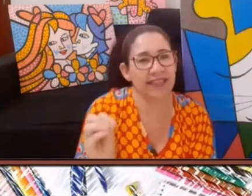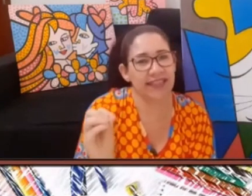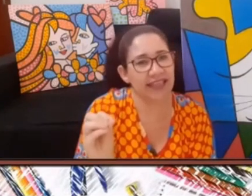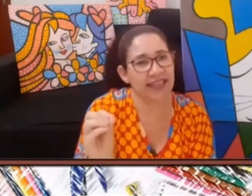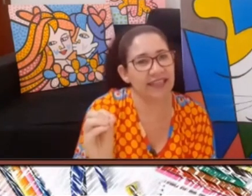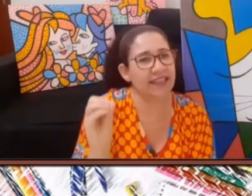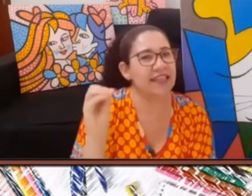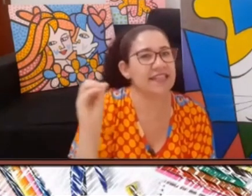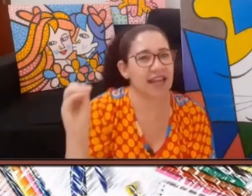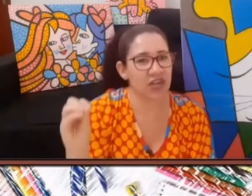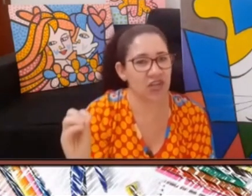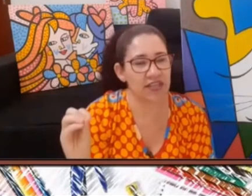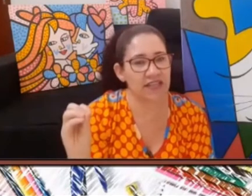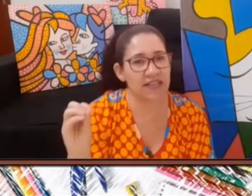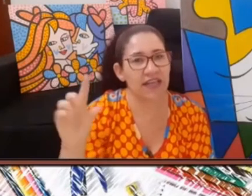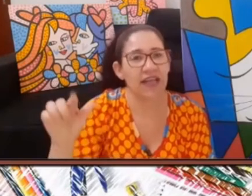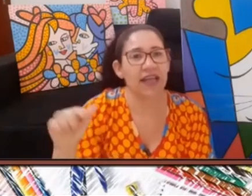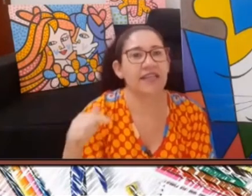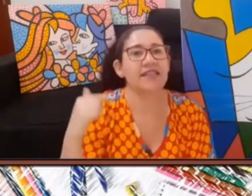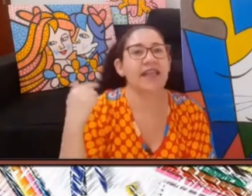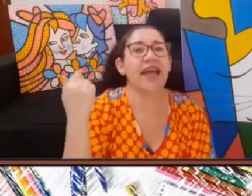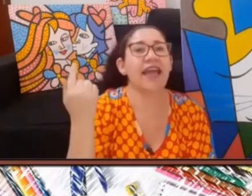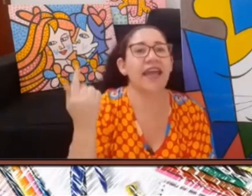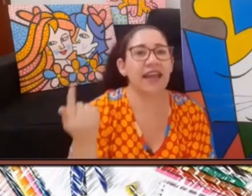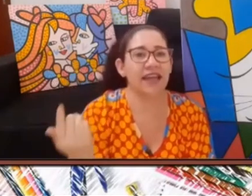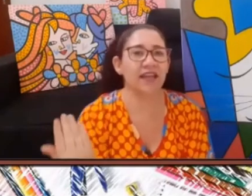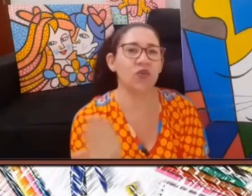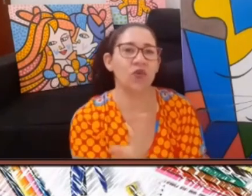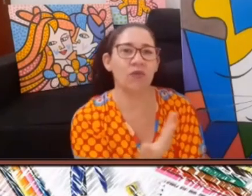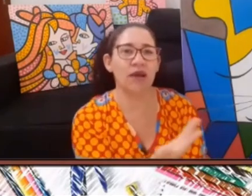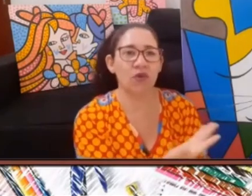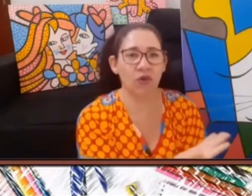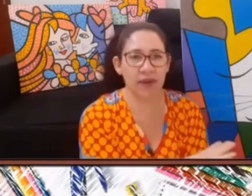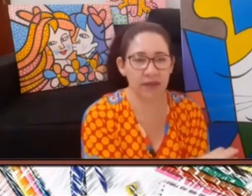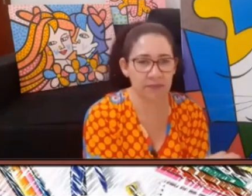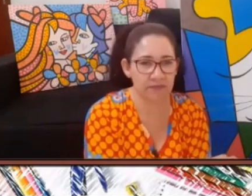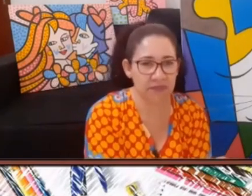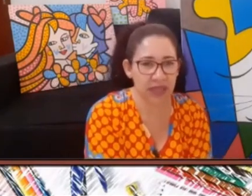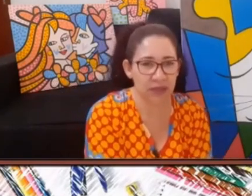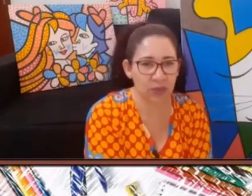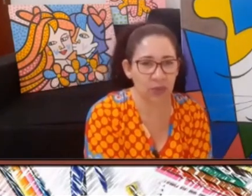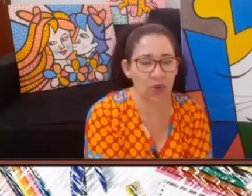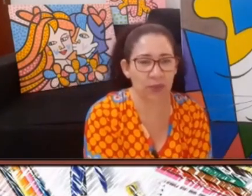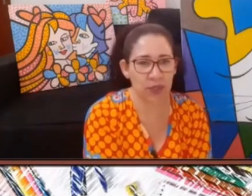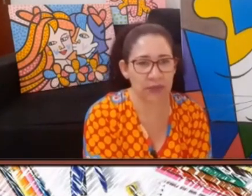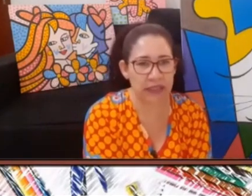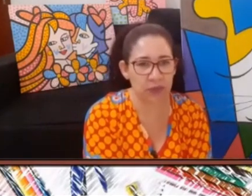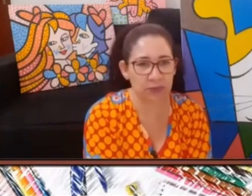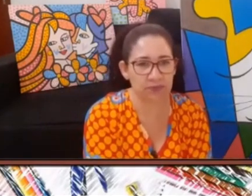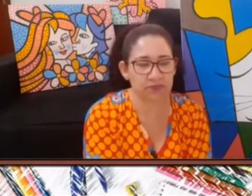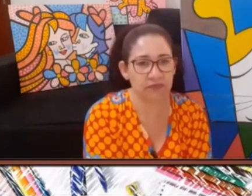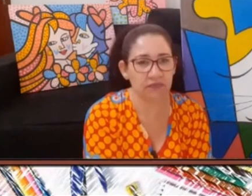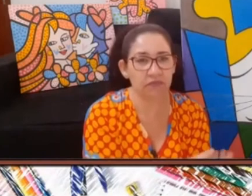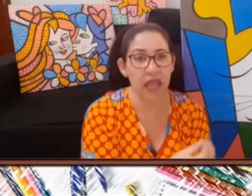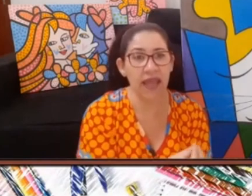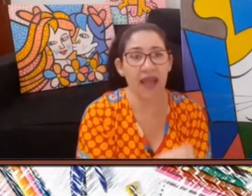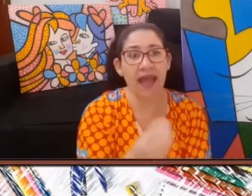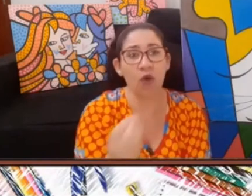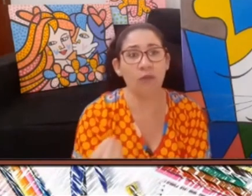assinatura dele, desse artista, que está relendo uma obra do Romero Brito.